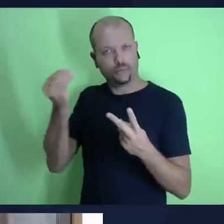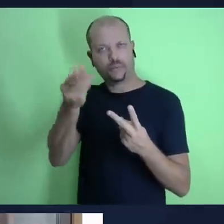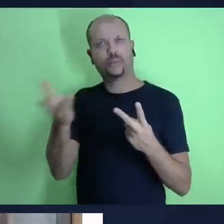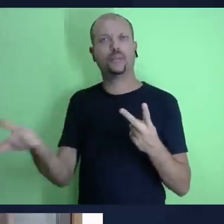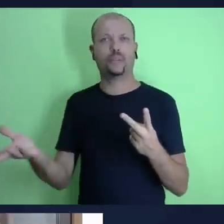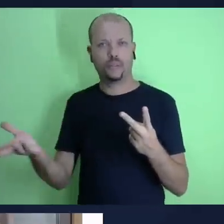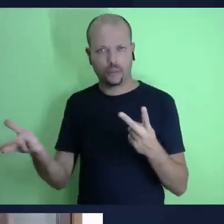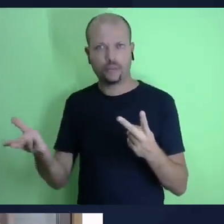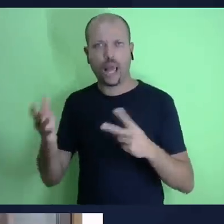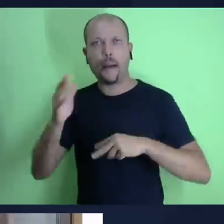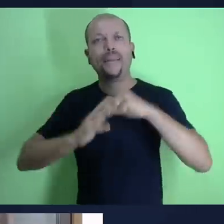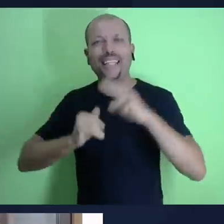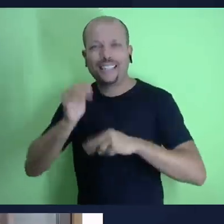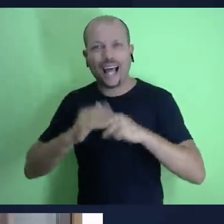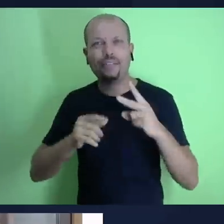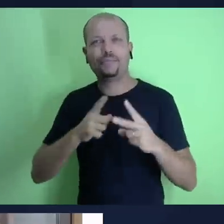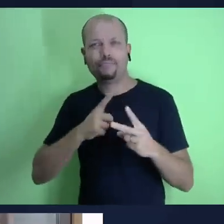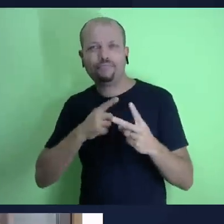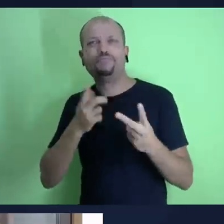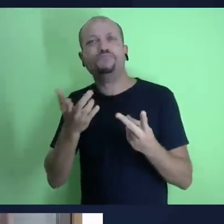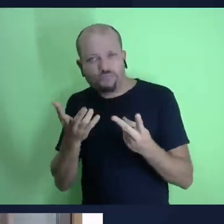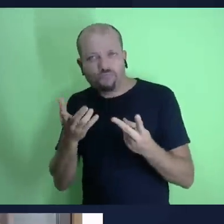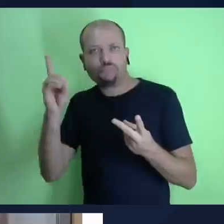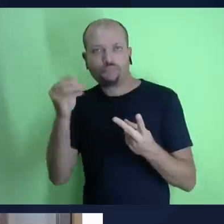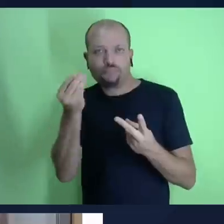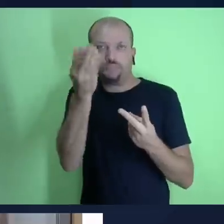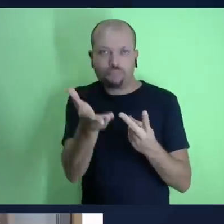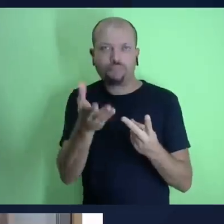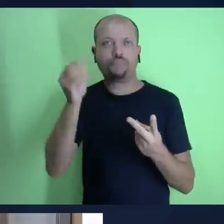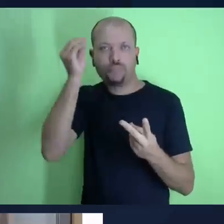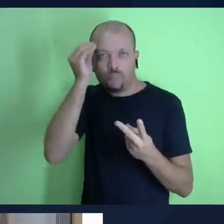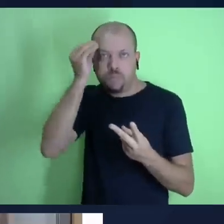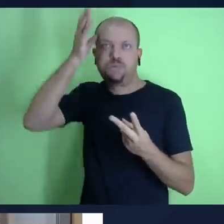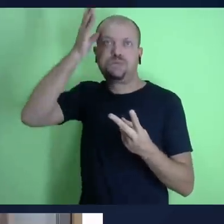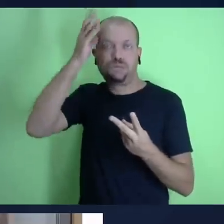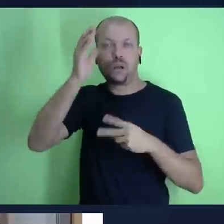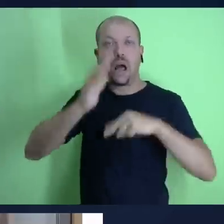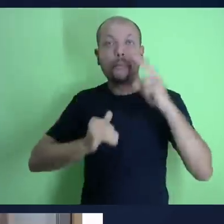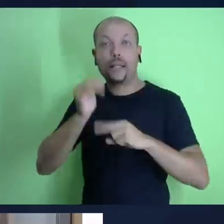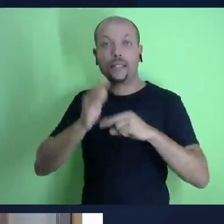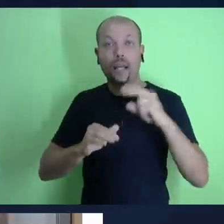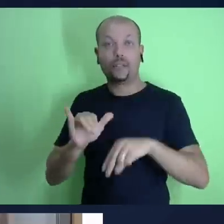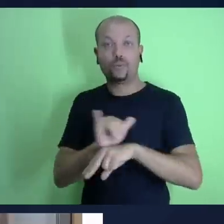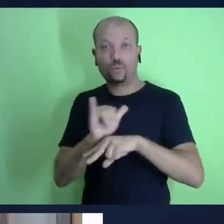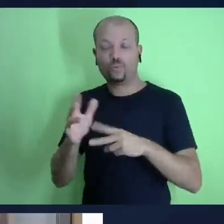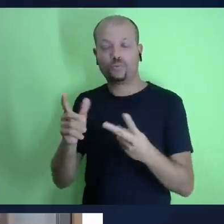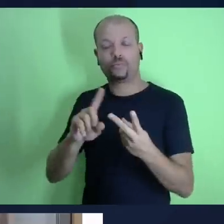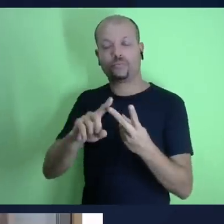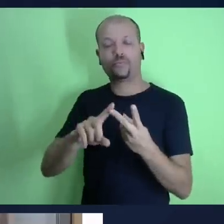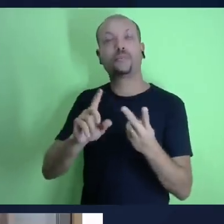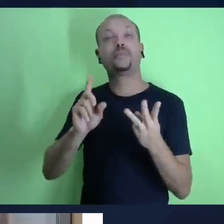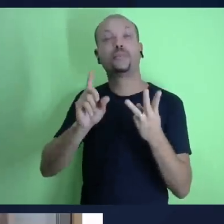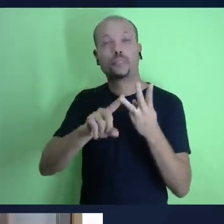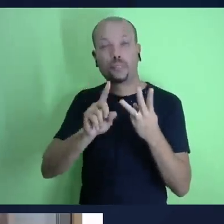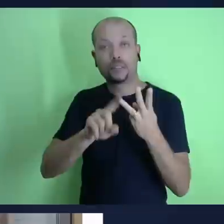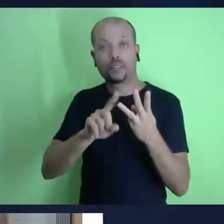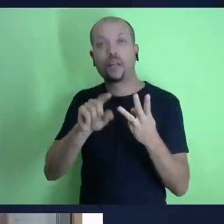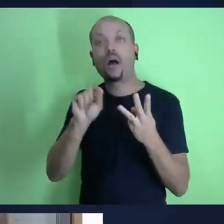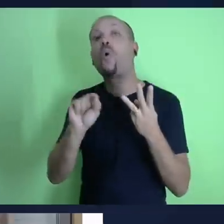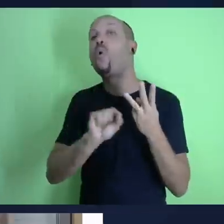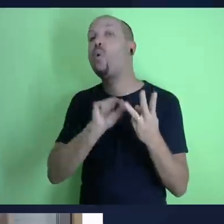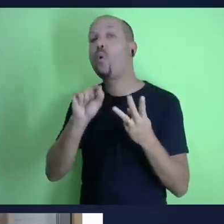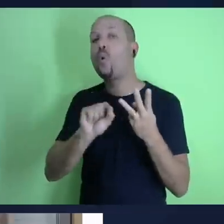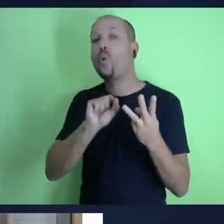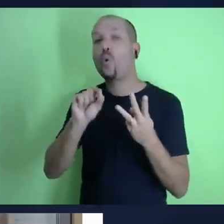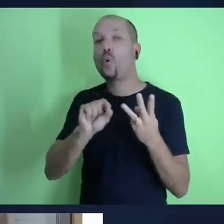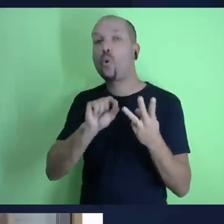tesouros aquilo que nós administramos os recursos financeiros também não são nossos são dele emprestados a